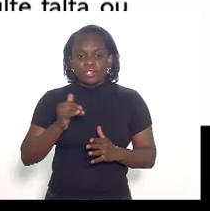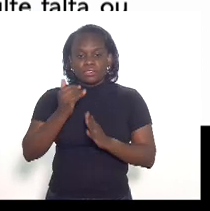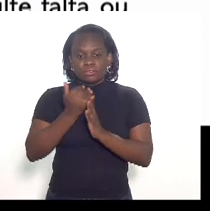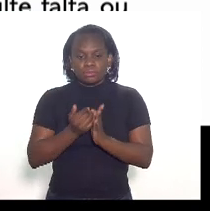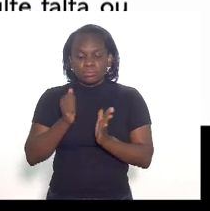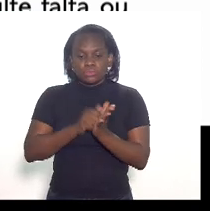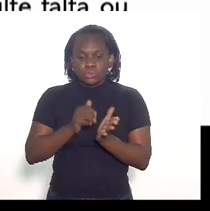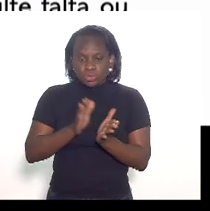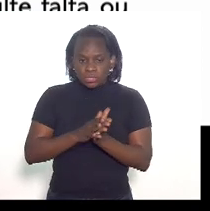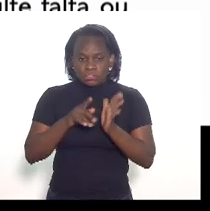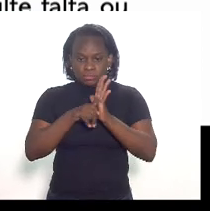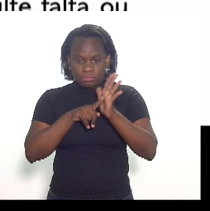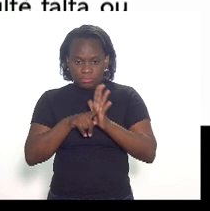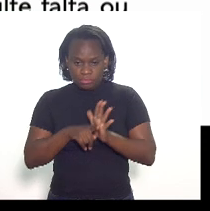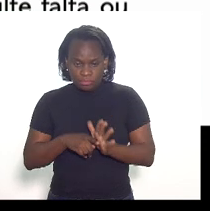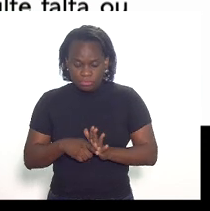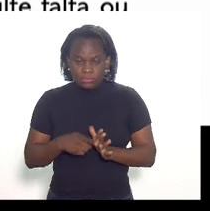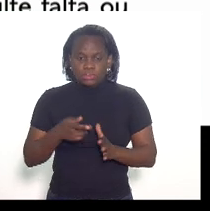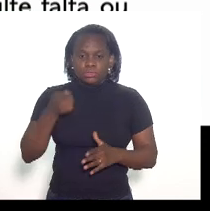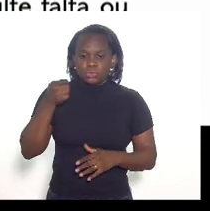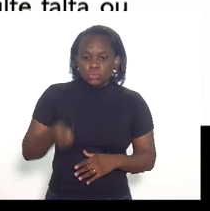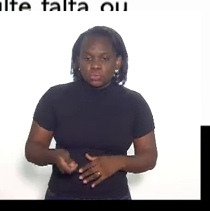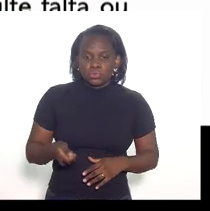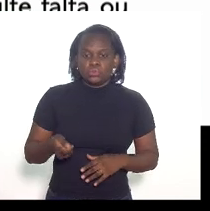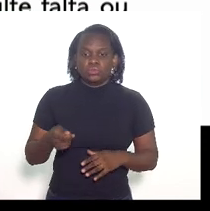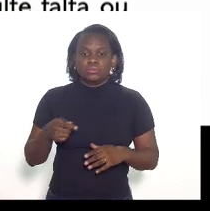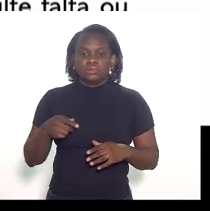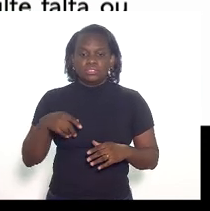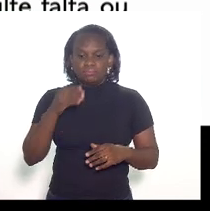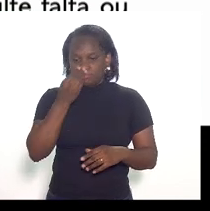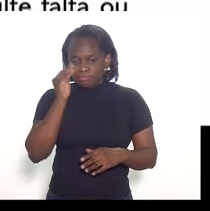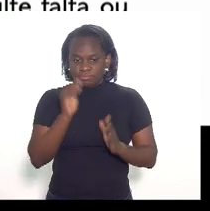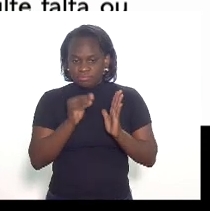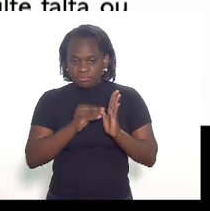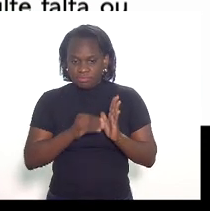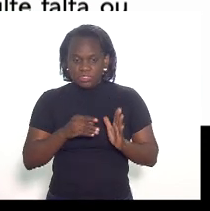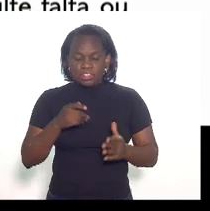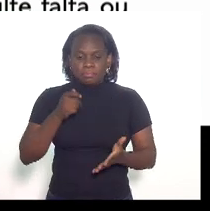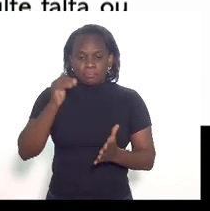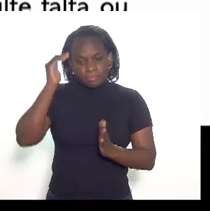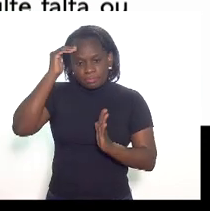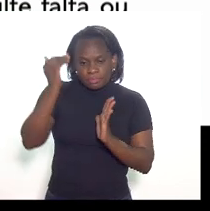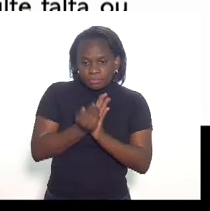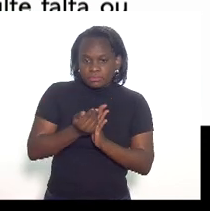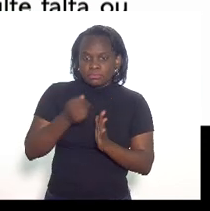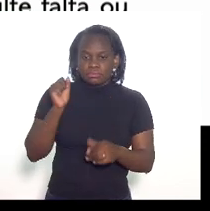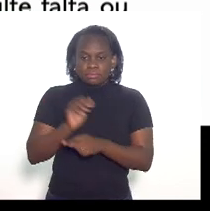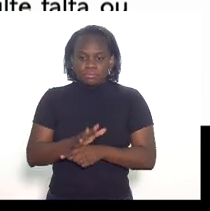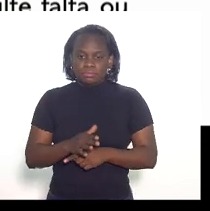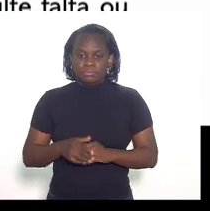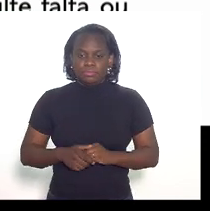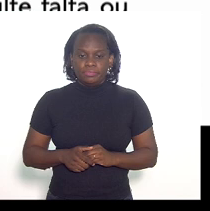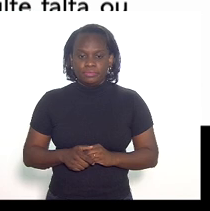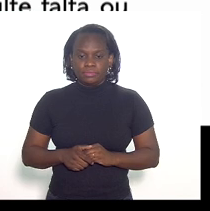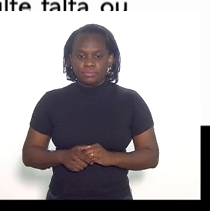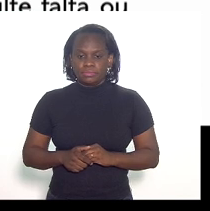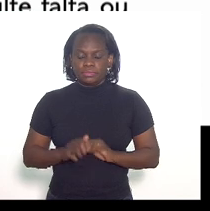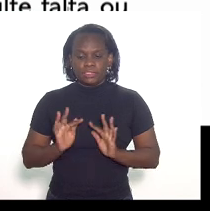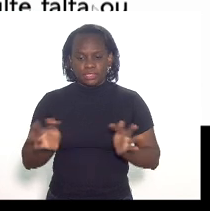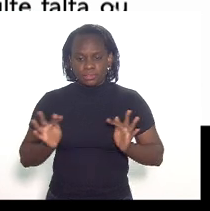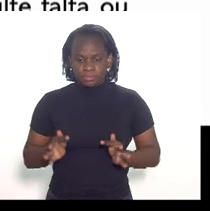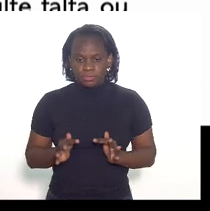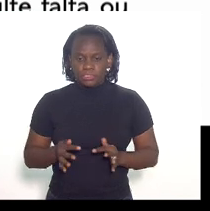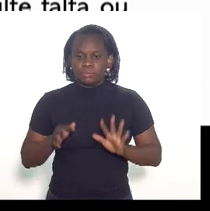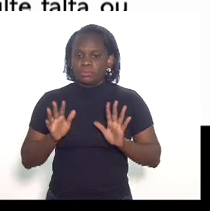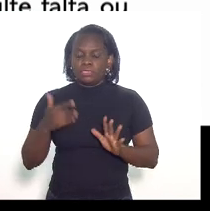as multas fiscais impostas por descumprimento de obrigações tributárias meramente acessórias de que